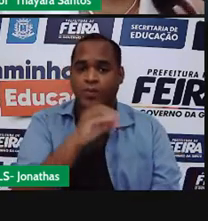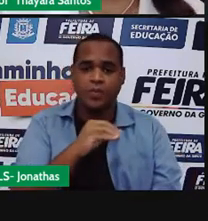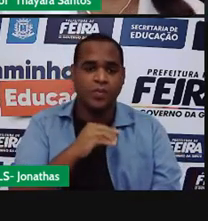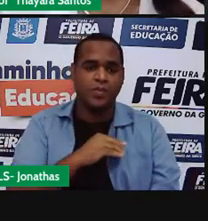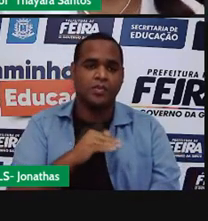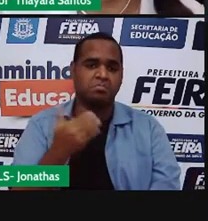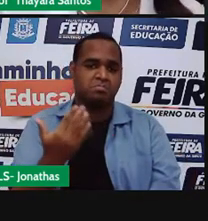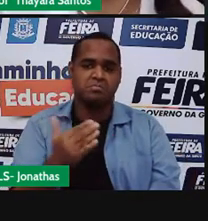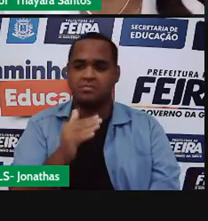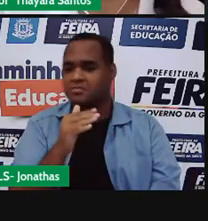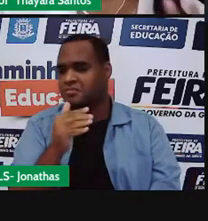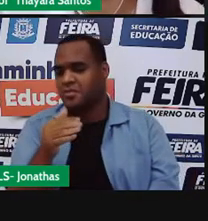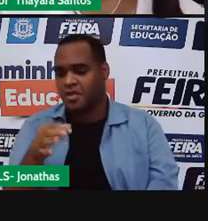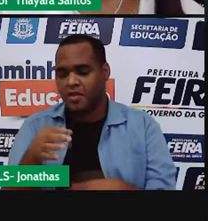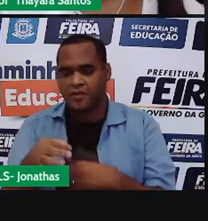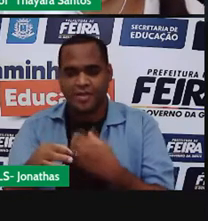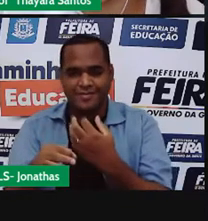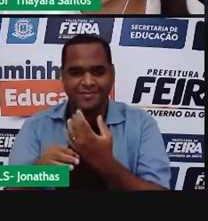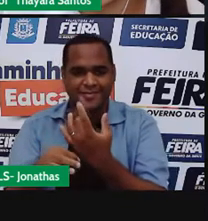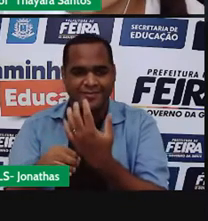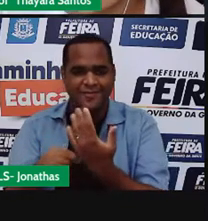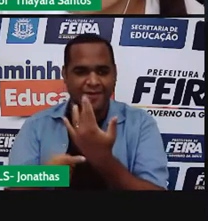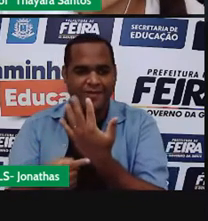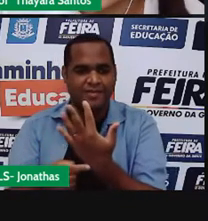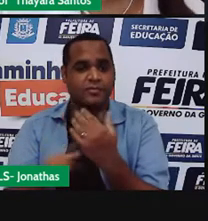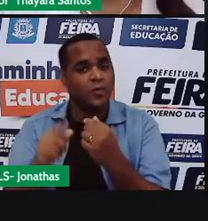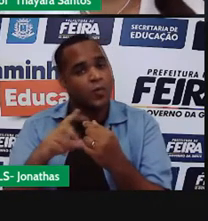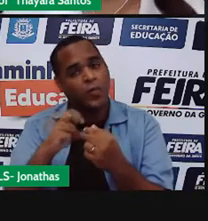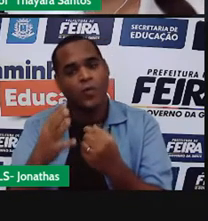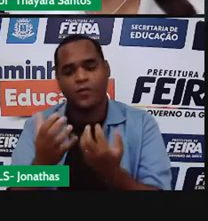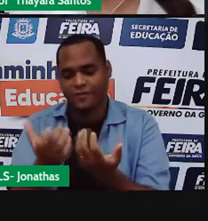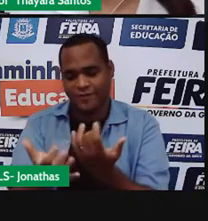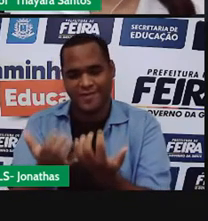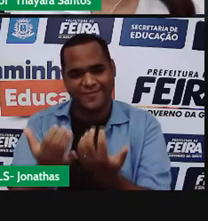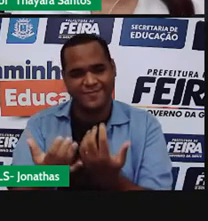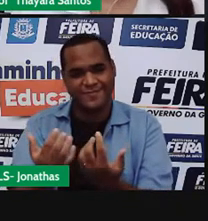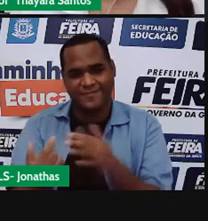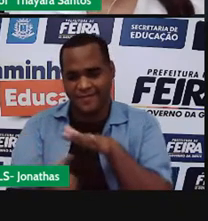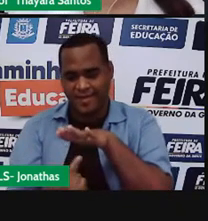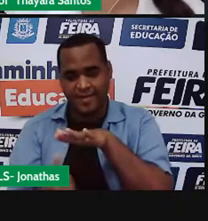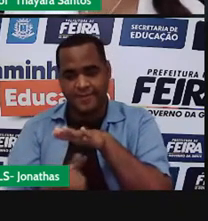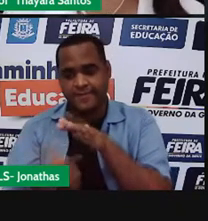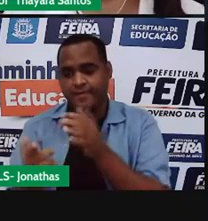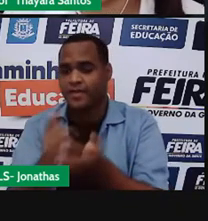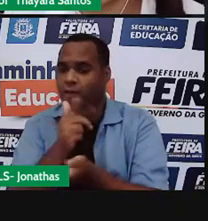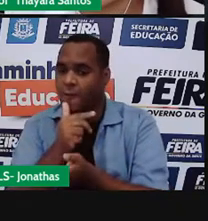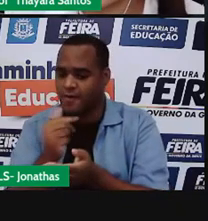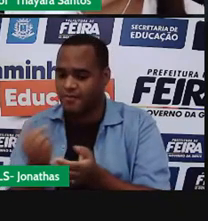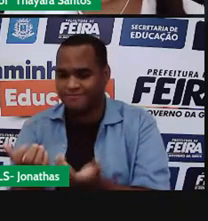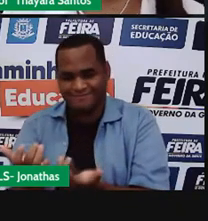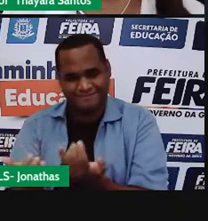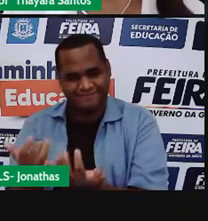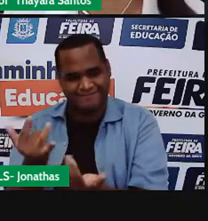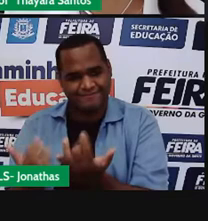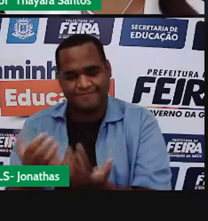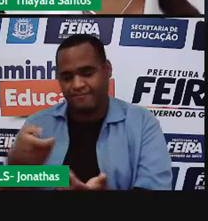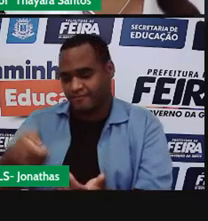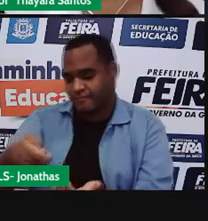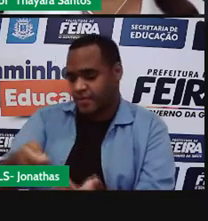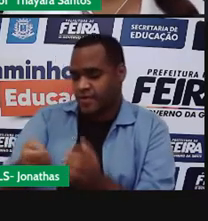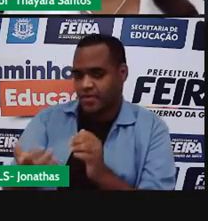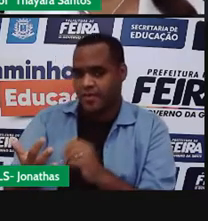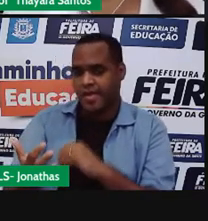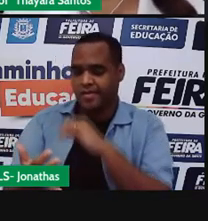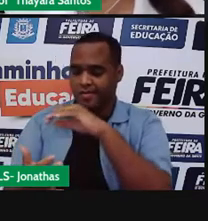que pode ser a chama de uma vela ou pode ser o próprio fogão. Então, quando eu boto uma panela com água para ferver e,